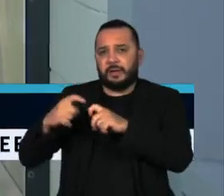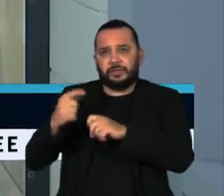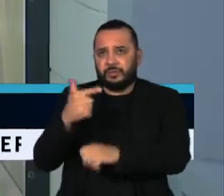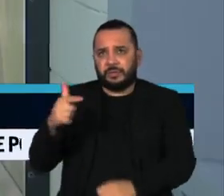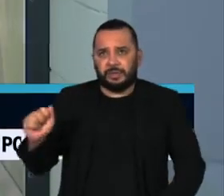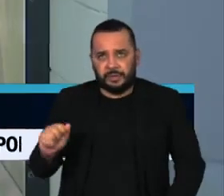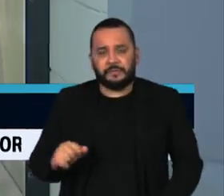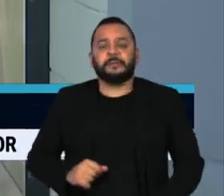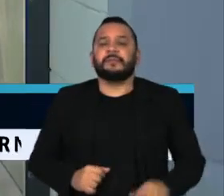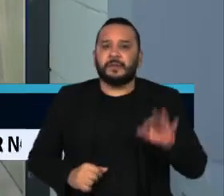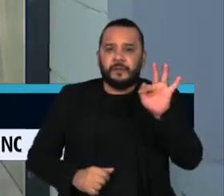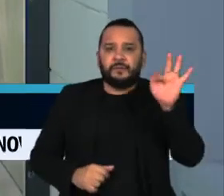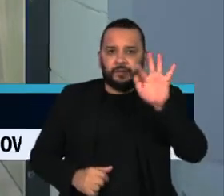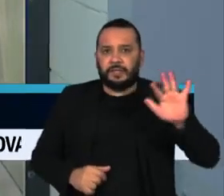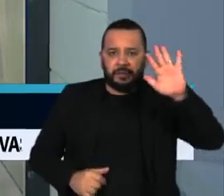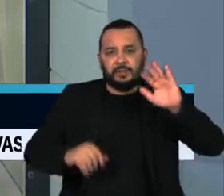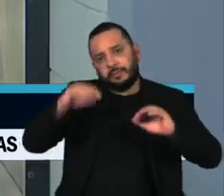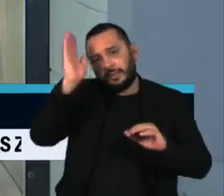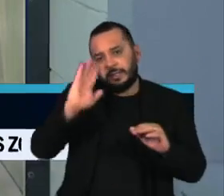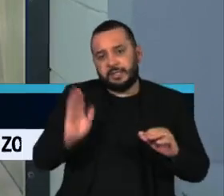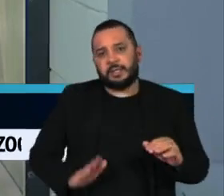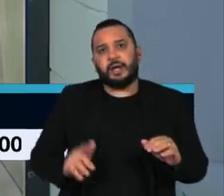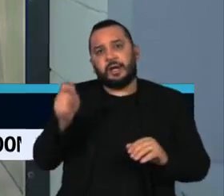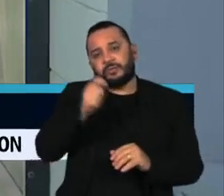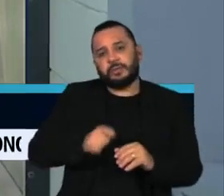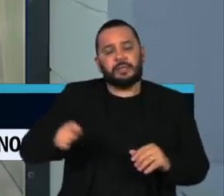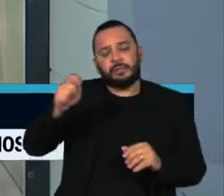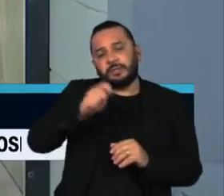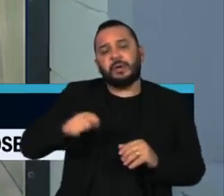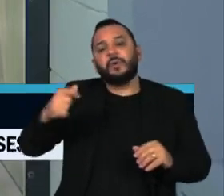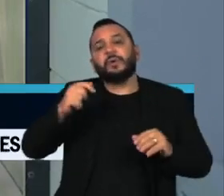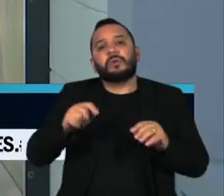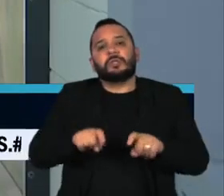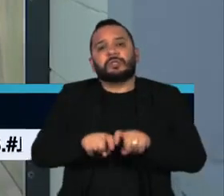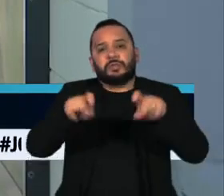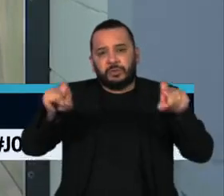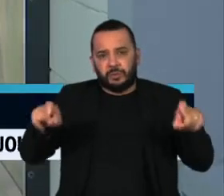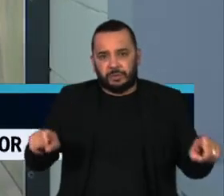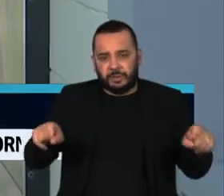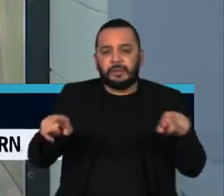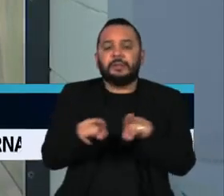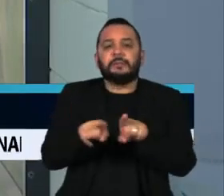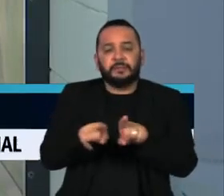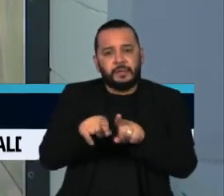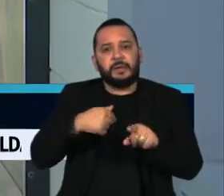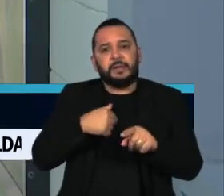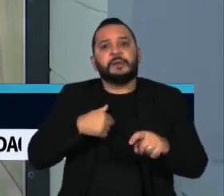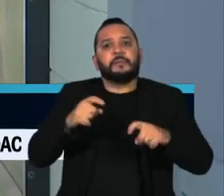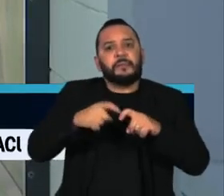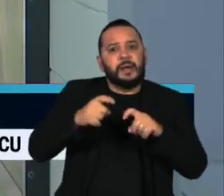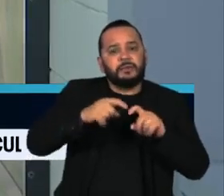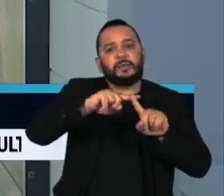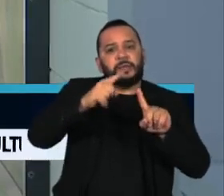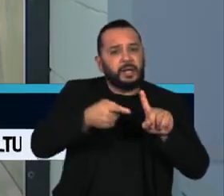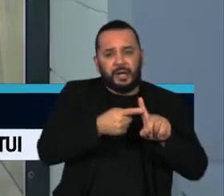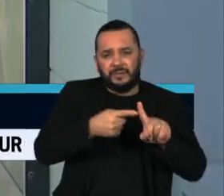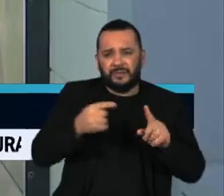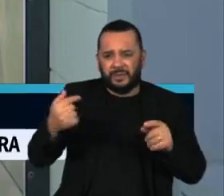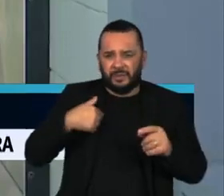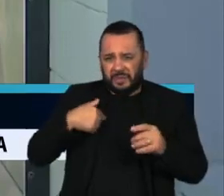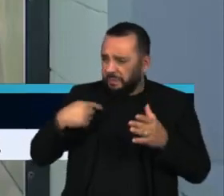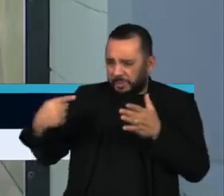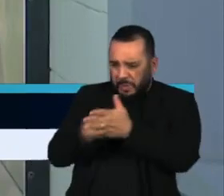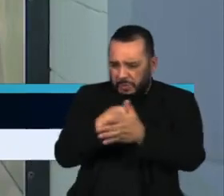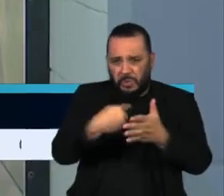Brasileira das Associações de Ginecologia e Obstetrícia disse na audiência que não foi consultada para a elaboração da